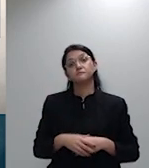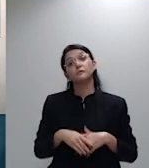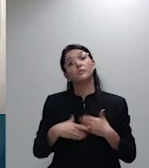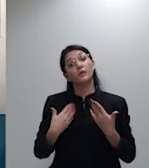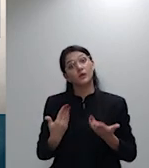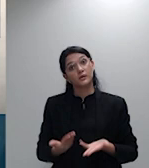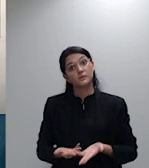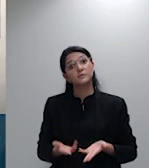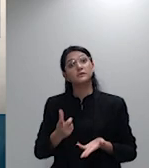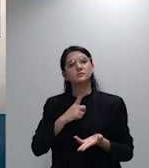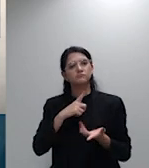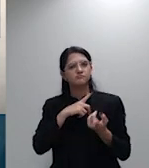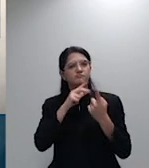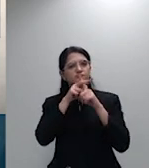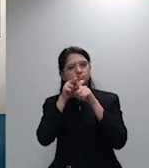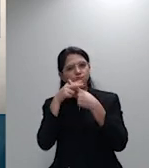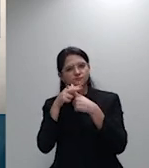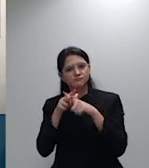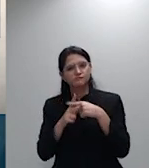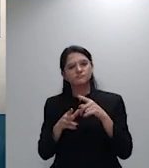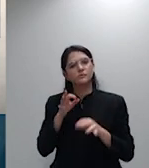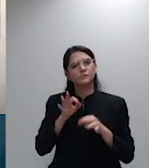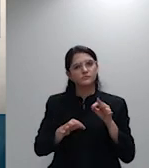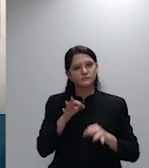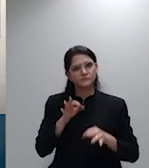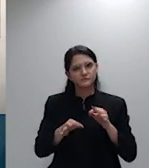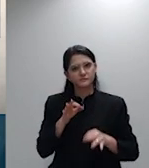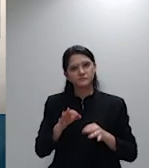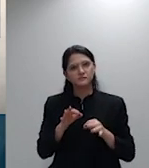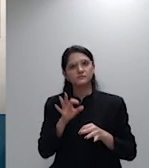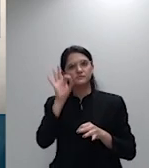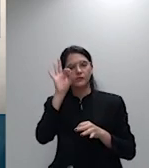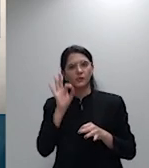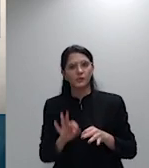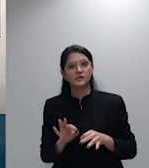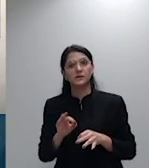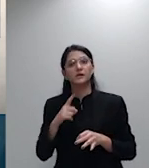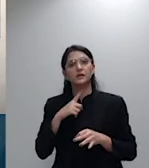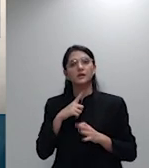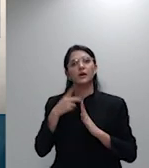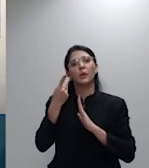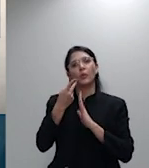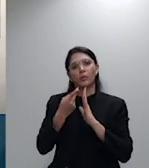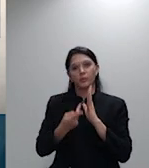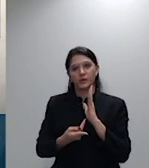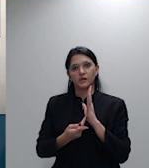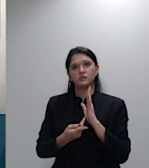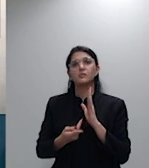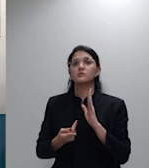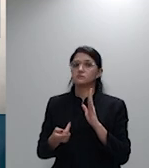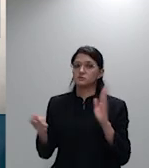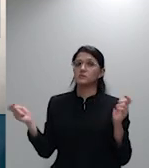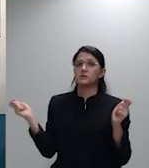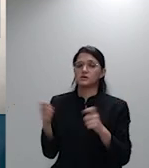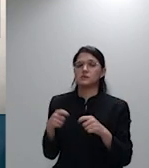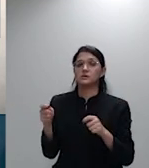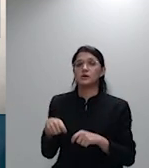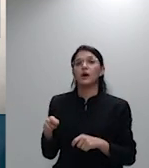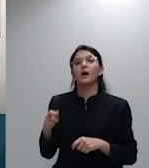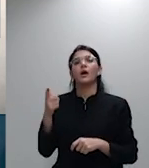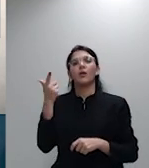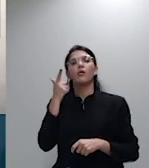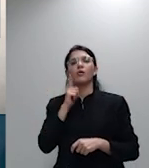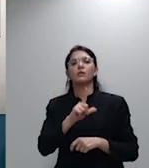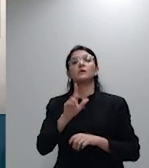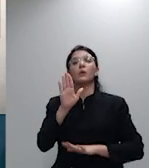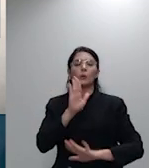dos planos de autogestão ainda é possível com cuidado tomando como fundamento os princípios